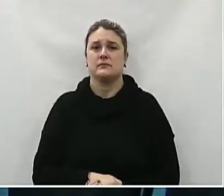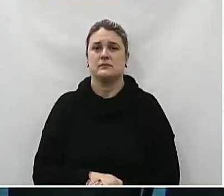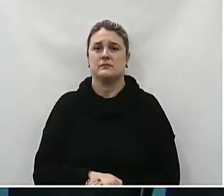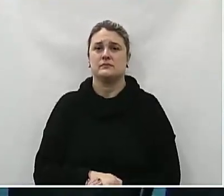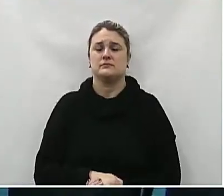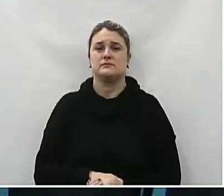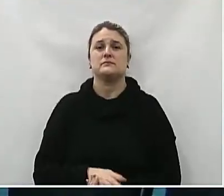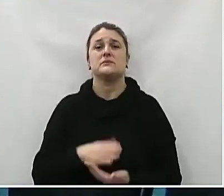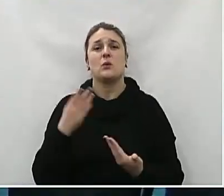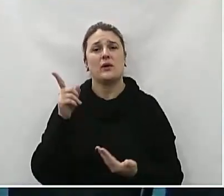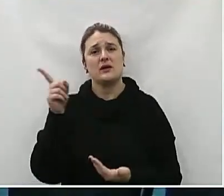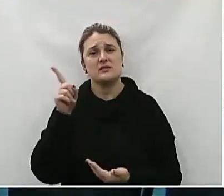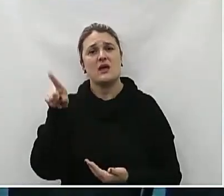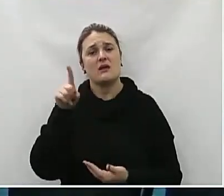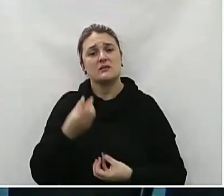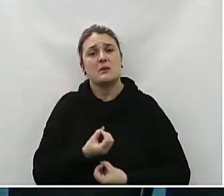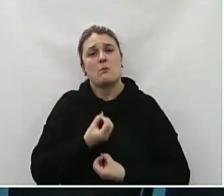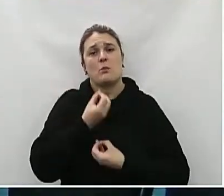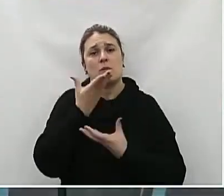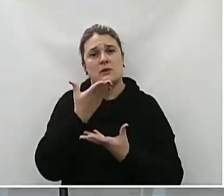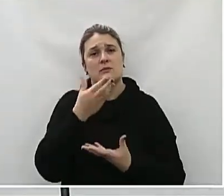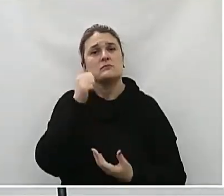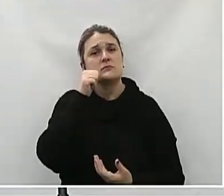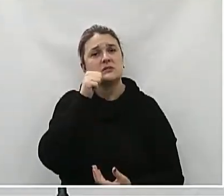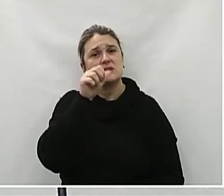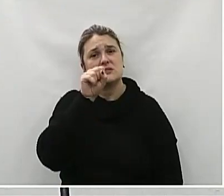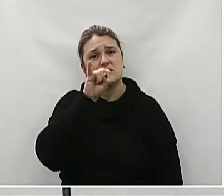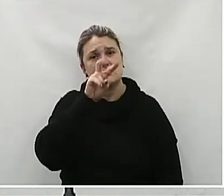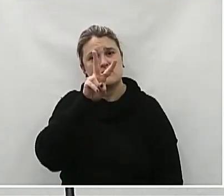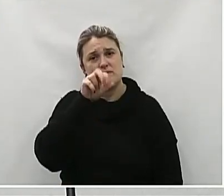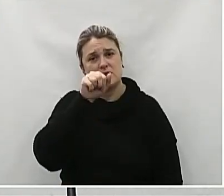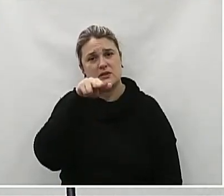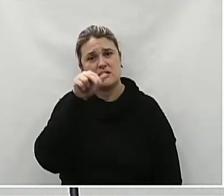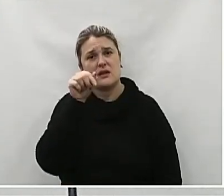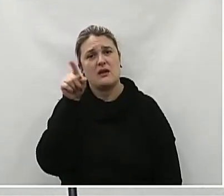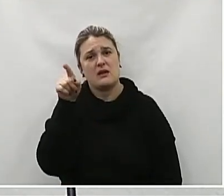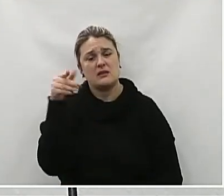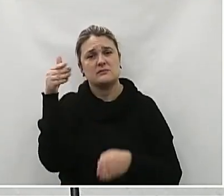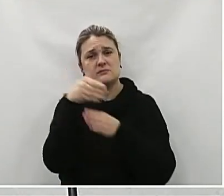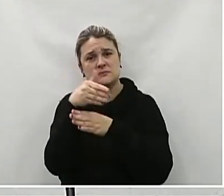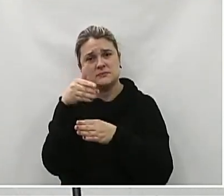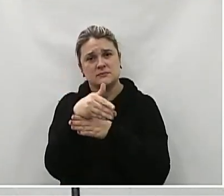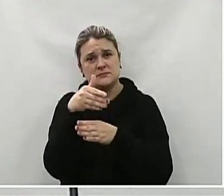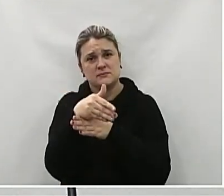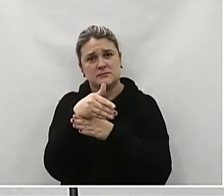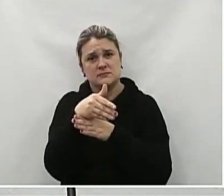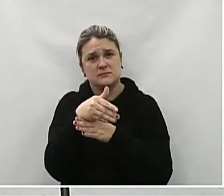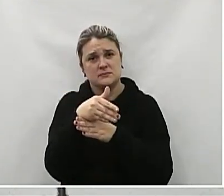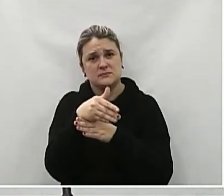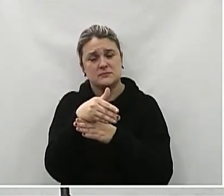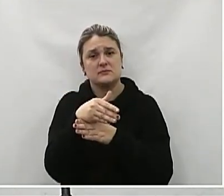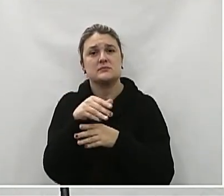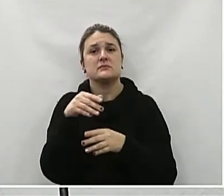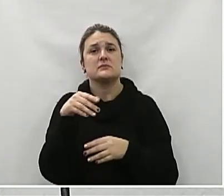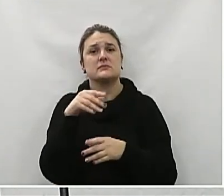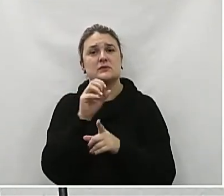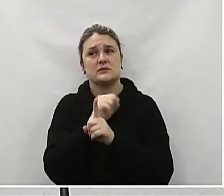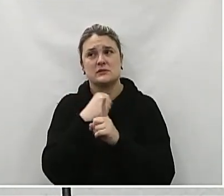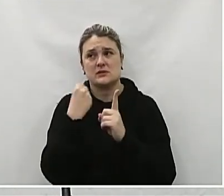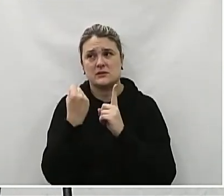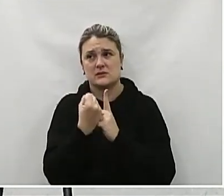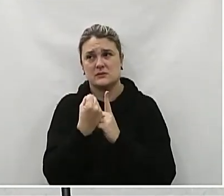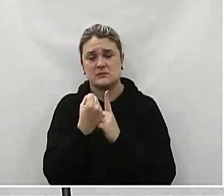Pessoal, esse é testemunho A Silvana, ela é da comunidade Ela faz parte da nossa sociedade